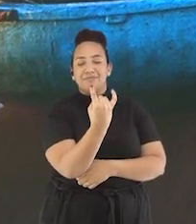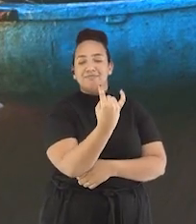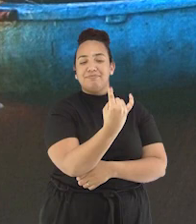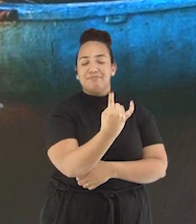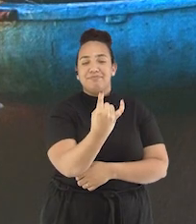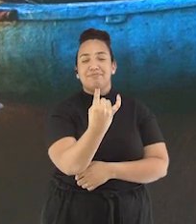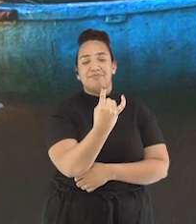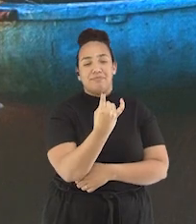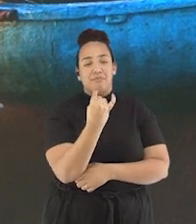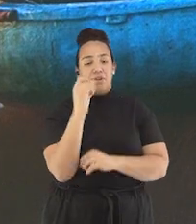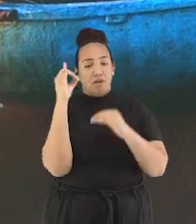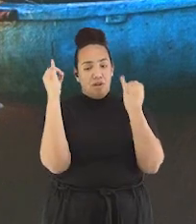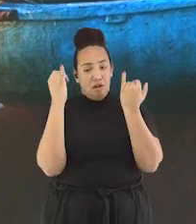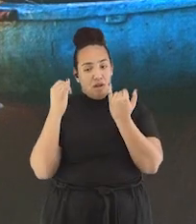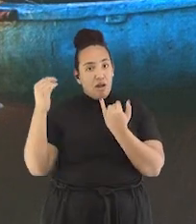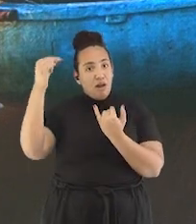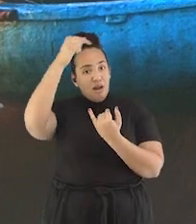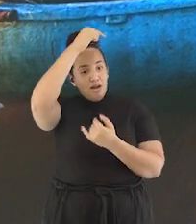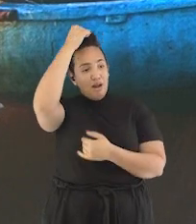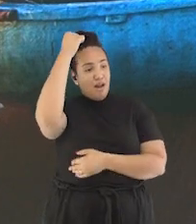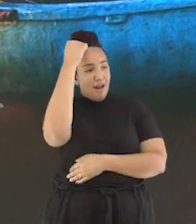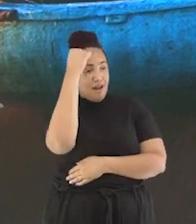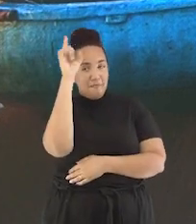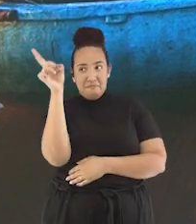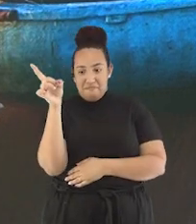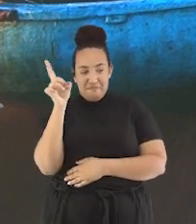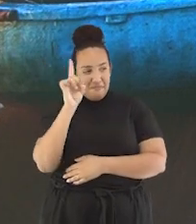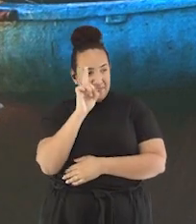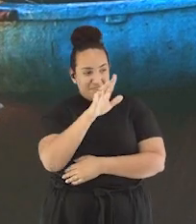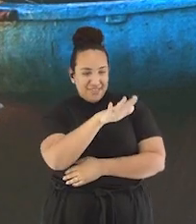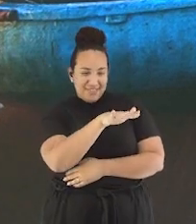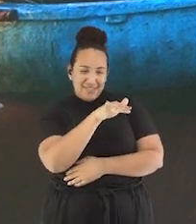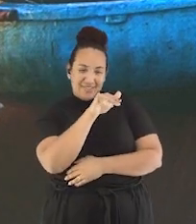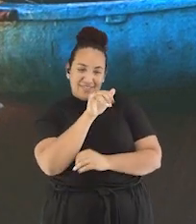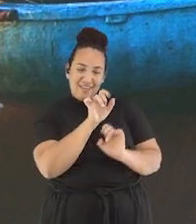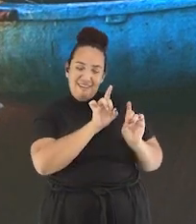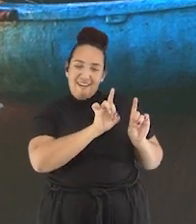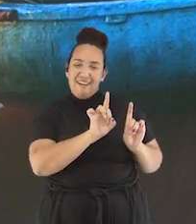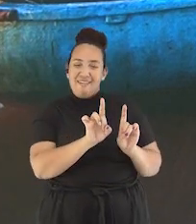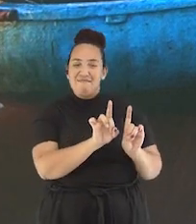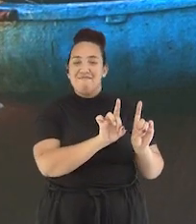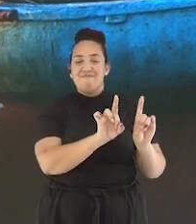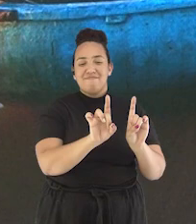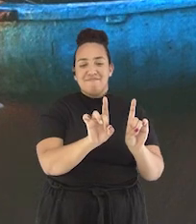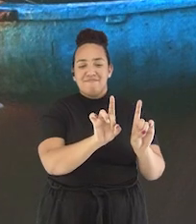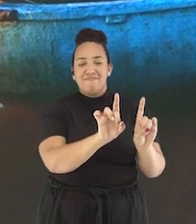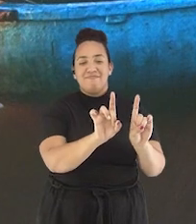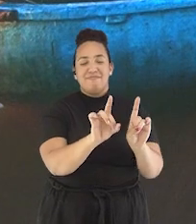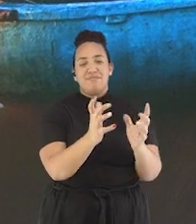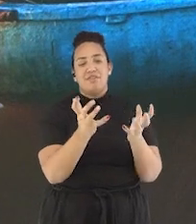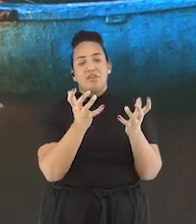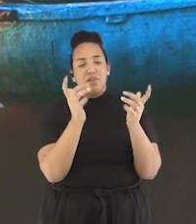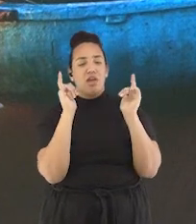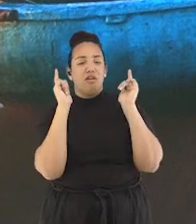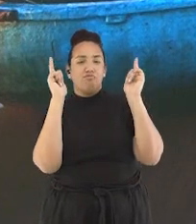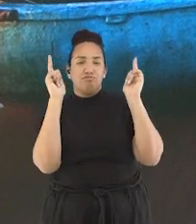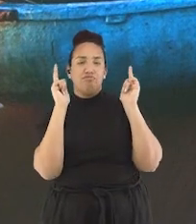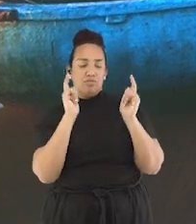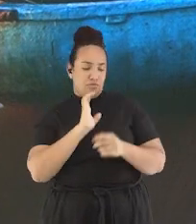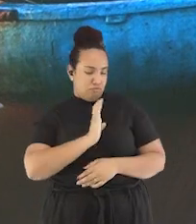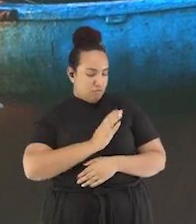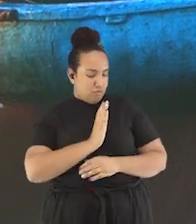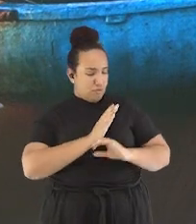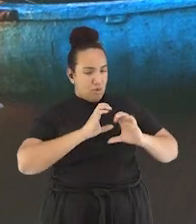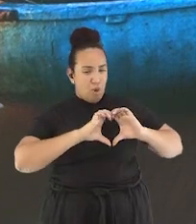Eu te convidar pra sair Você só quer se divertir Meu peito parece um tambor Eu